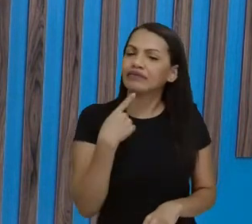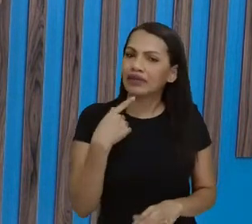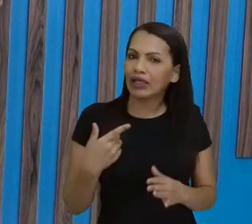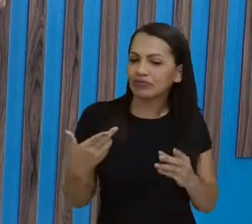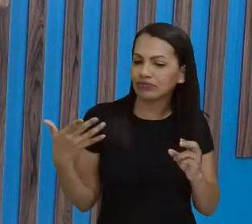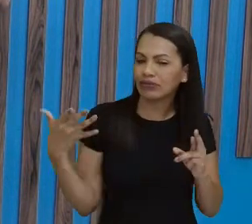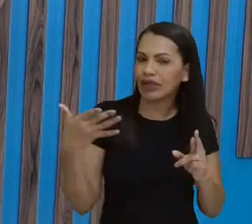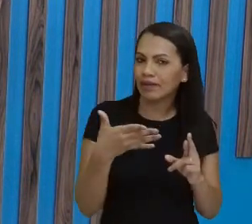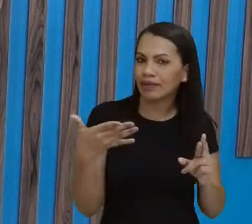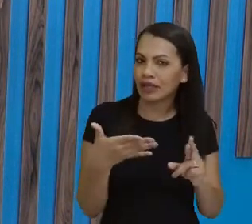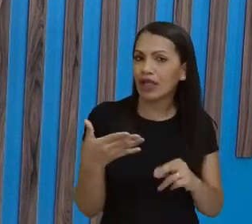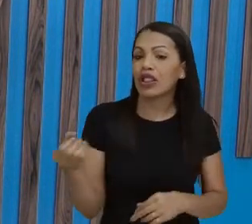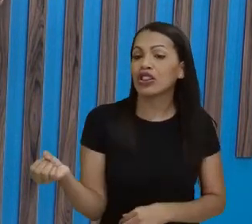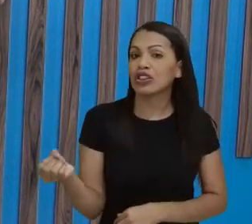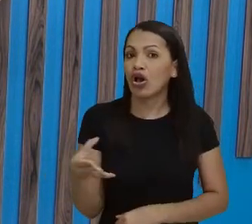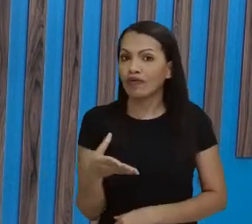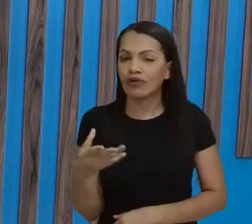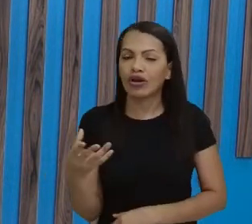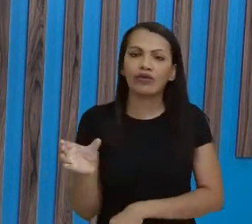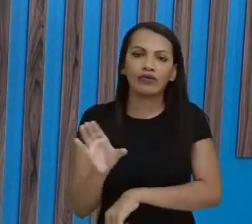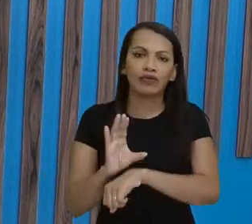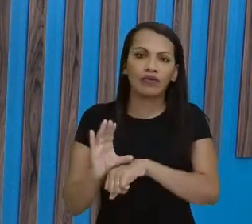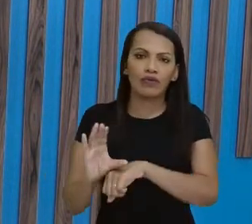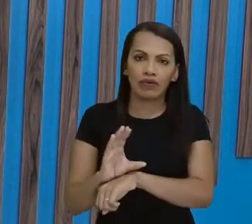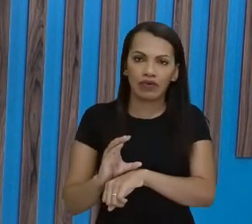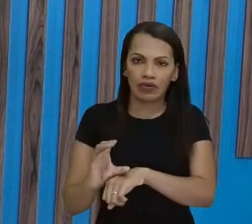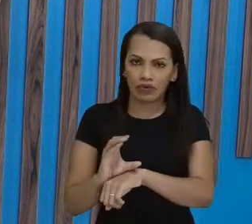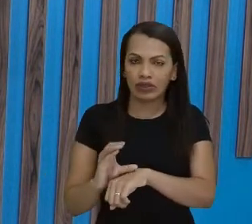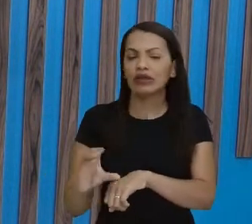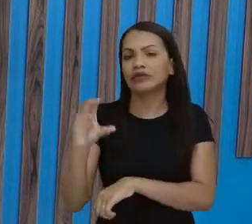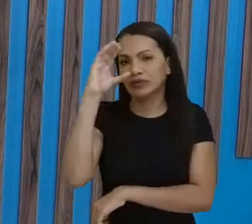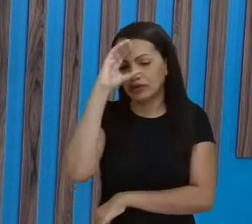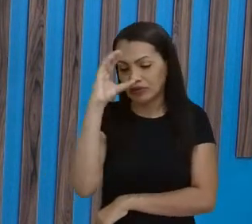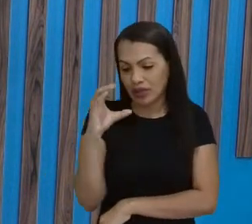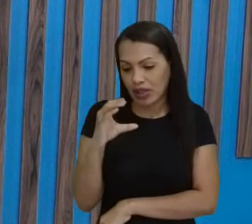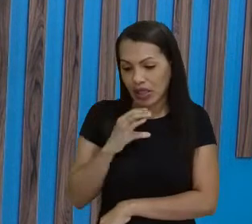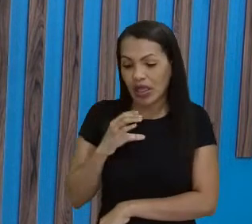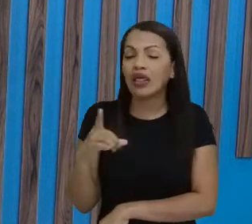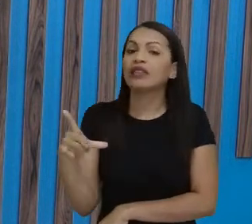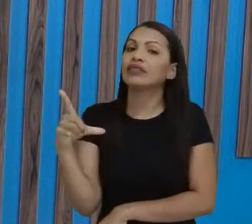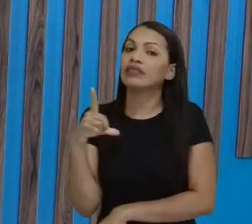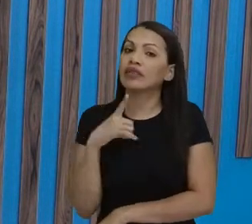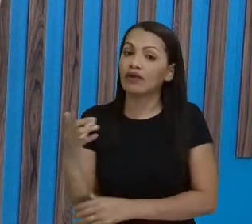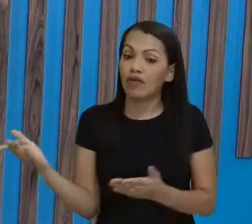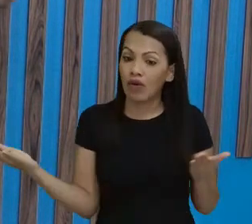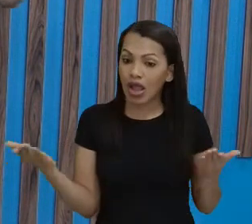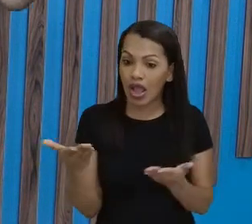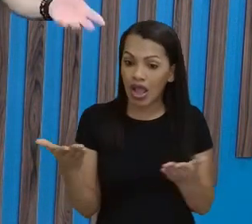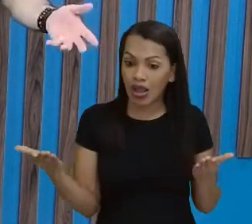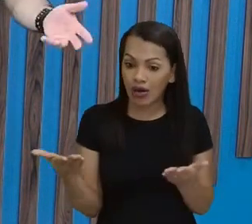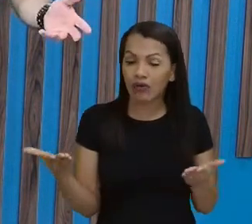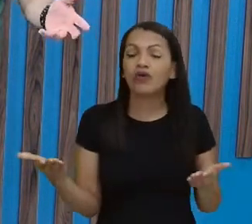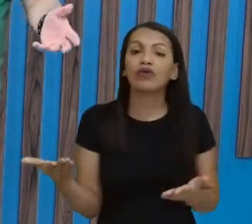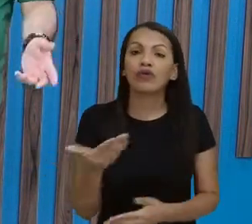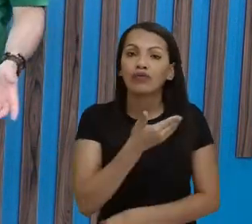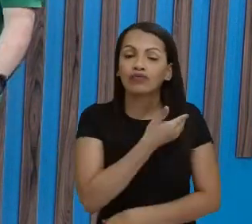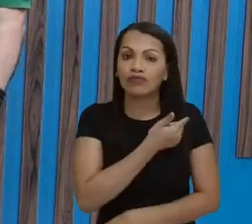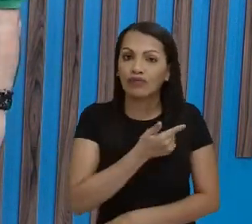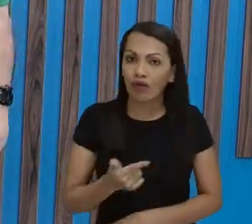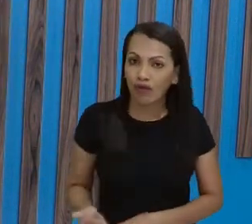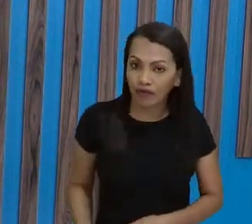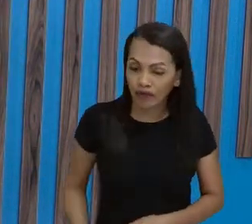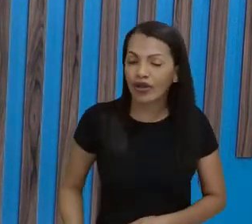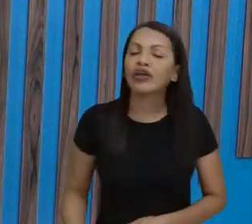que nomear essa nova Constituição como Constituição Cidadã. teríamos agora um governo civil, não mais um governo